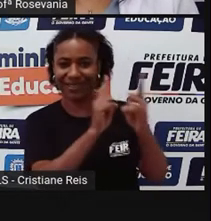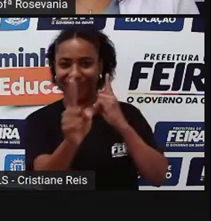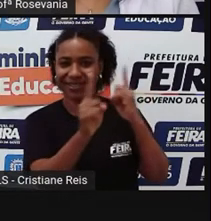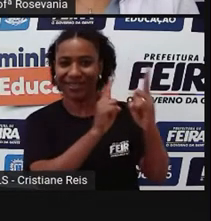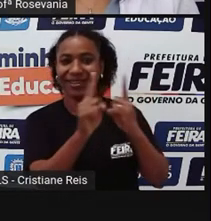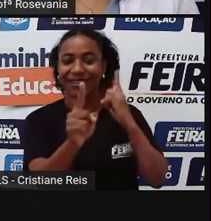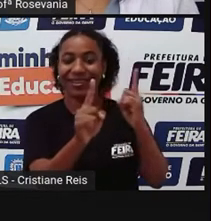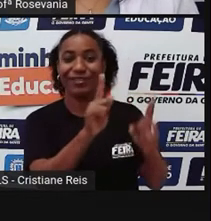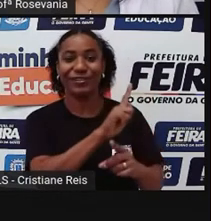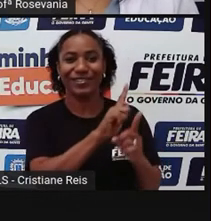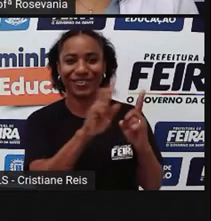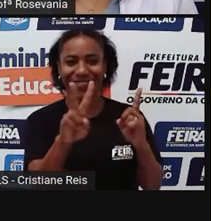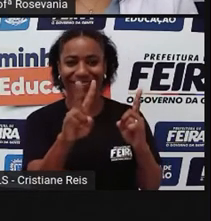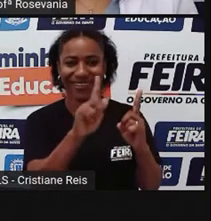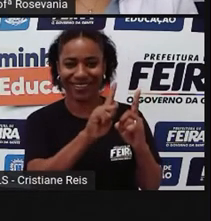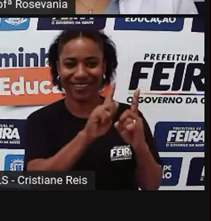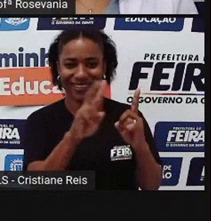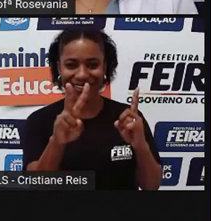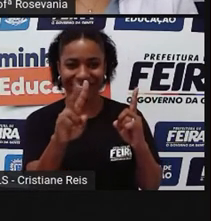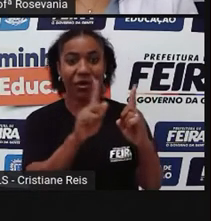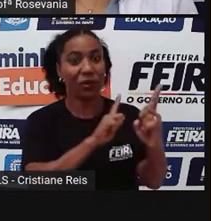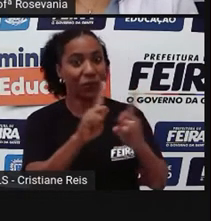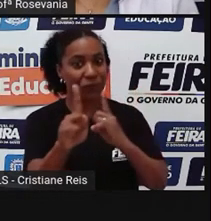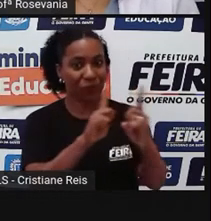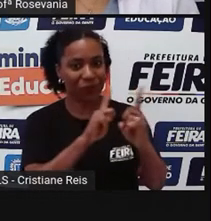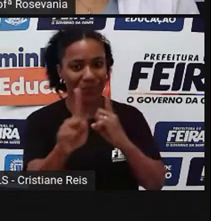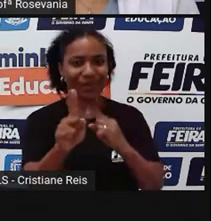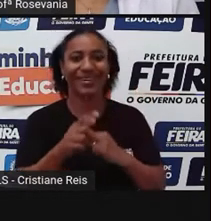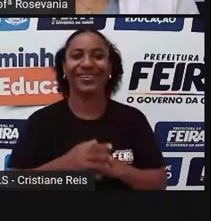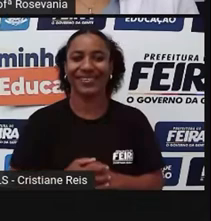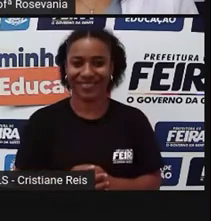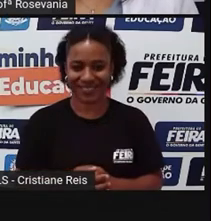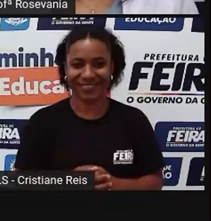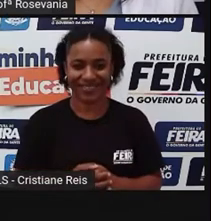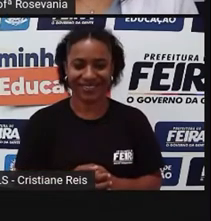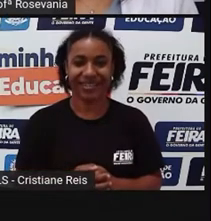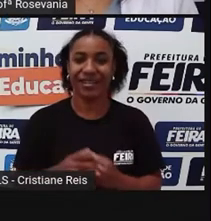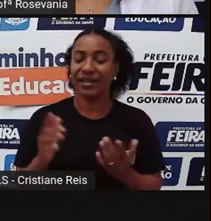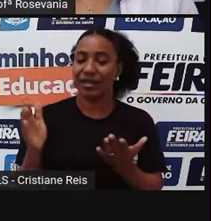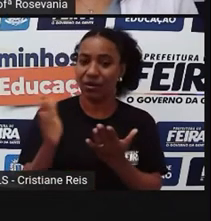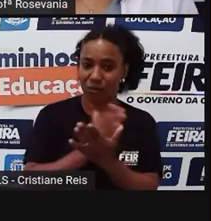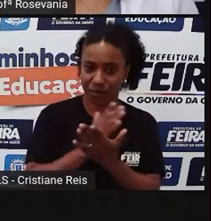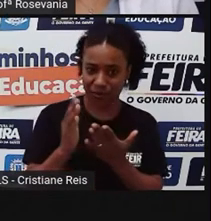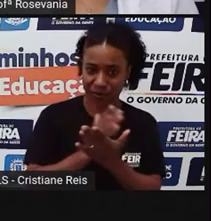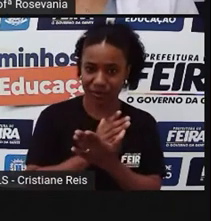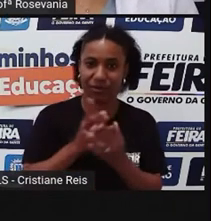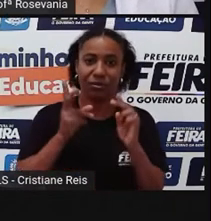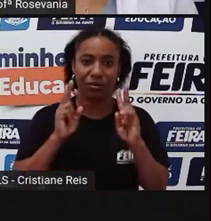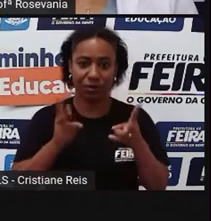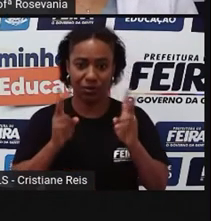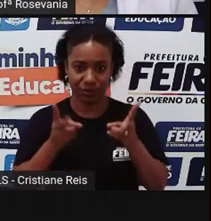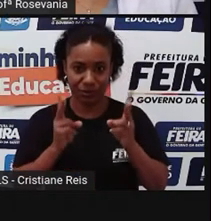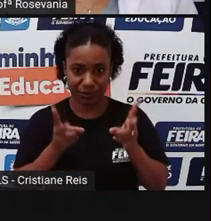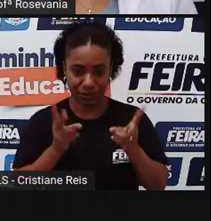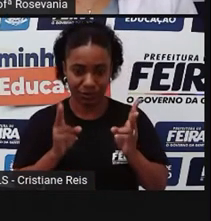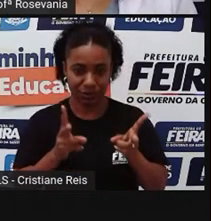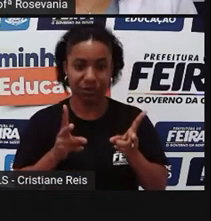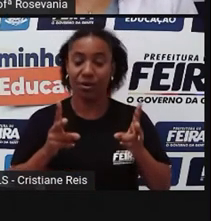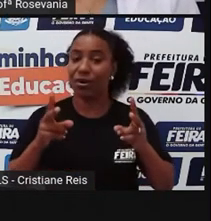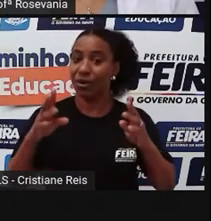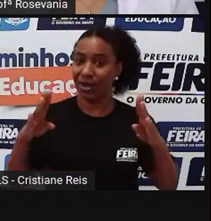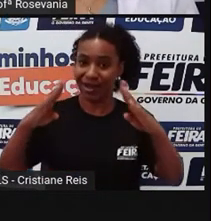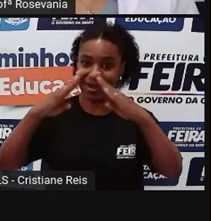sabia? Avenida Getúlio Vargas. E algumas coisas, elas permaneceram. Ao exemplo do próprio prédio da